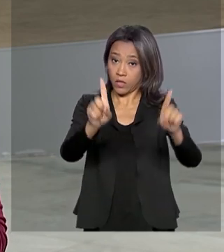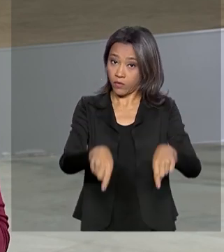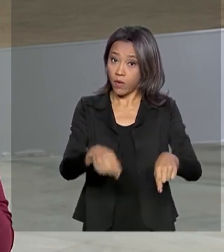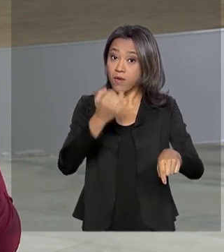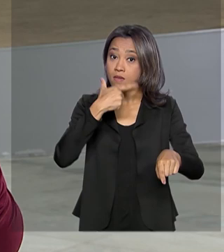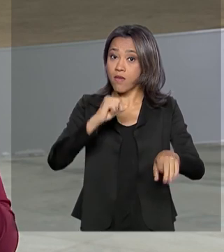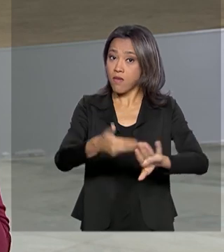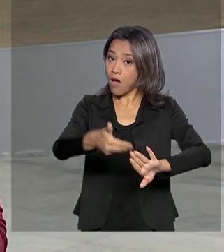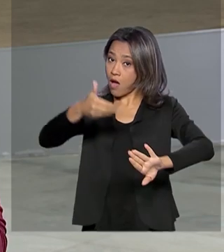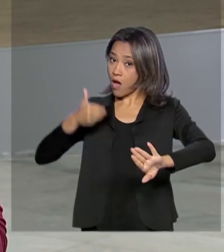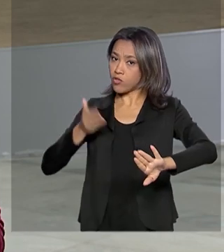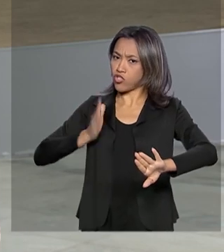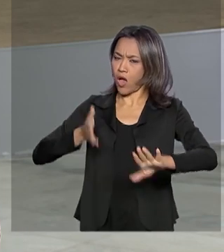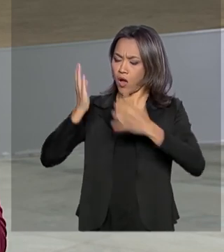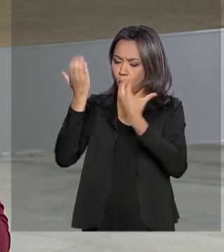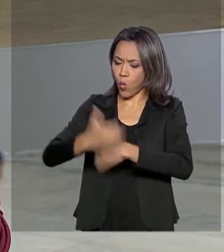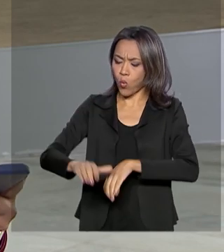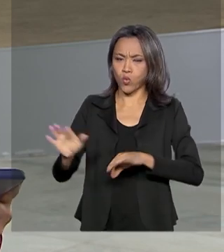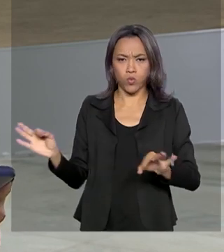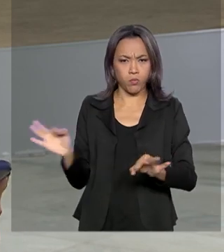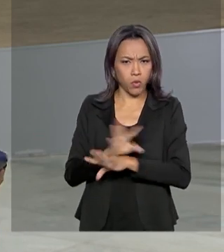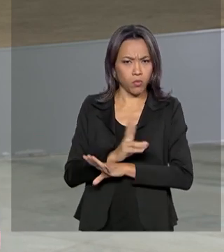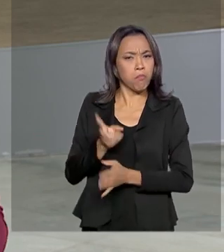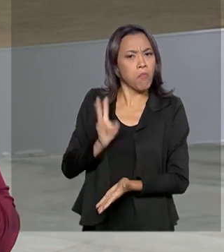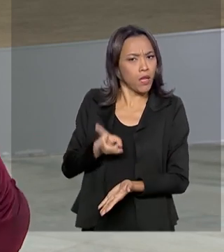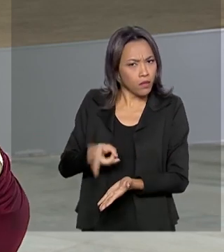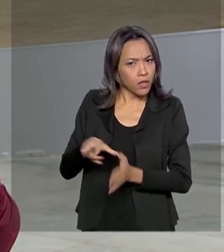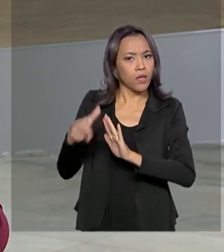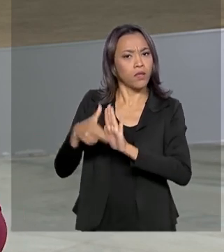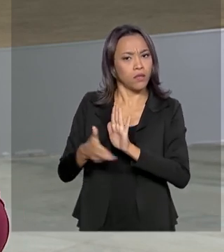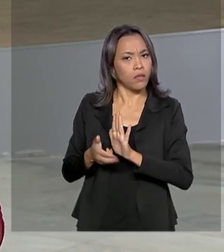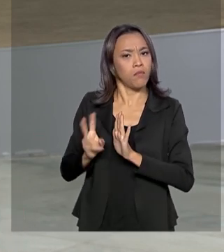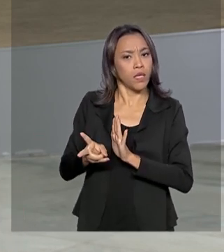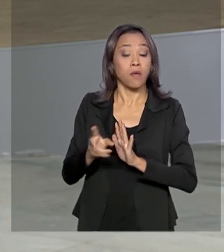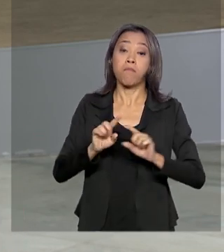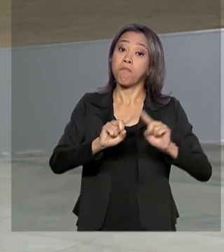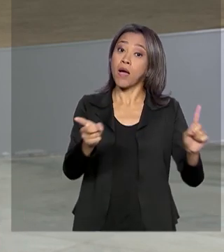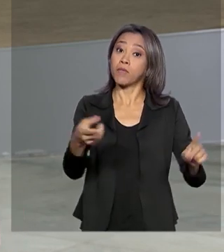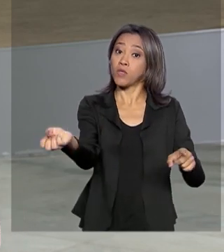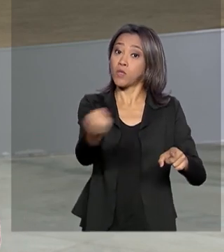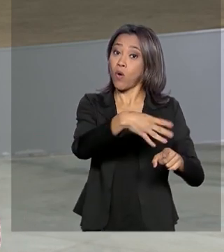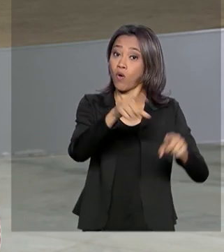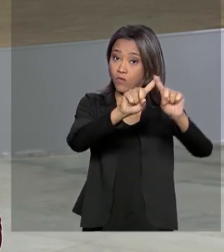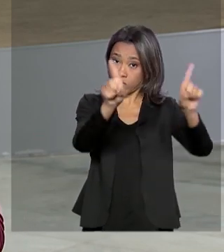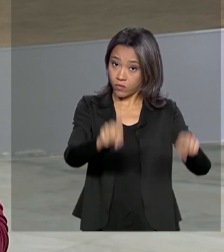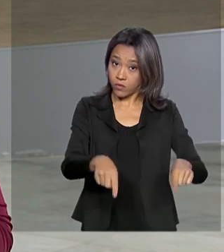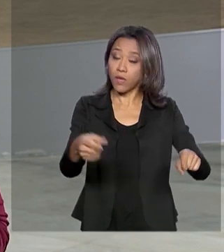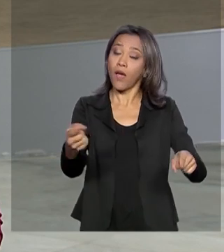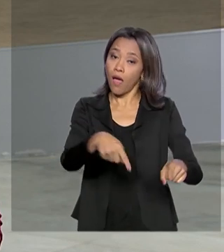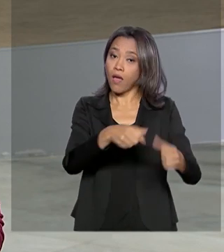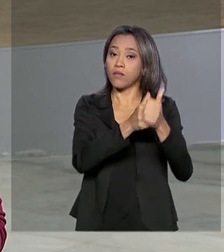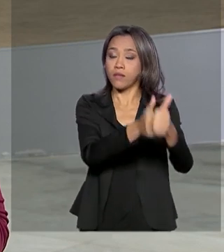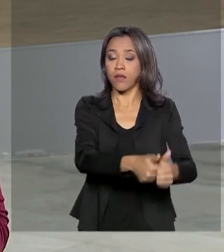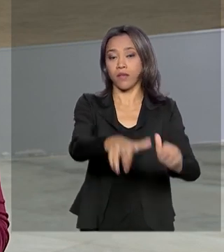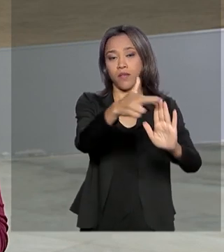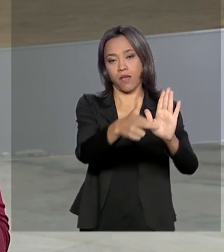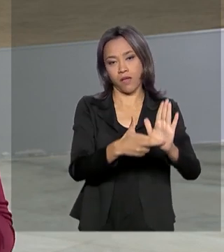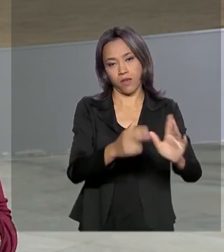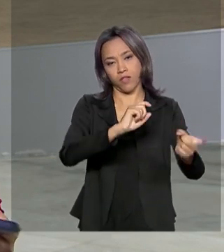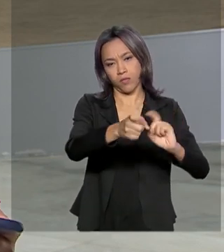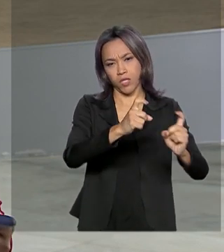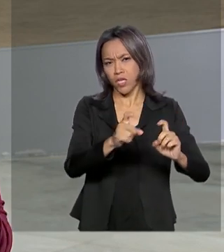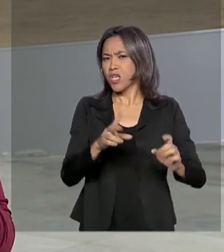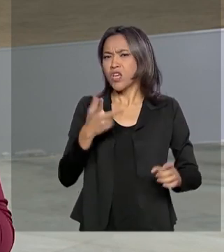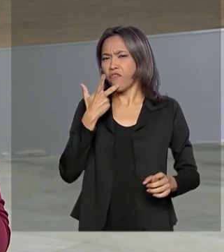já é concursado, já é servidor público, tudo se mantém como está. Mas para os novos vale a nova reforma administrativa. Ele também disse que não vetou nenhum